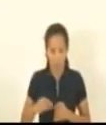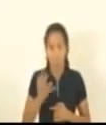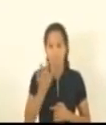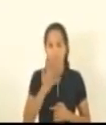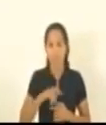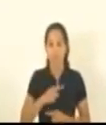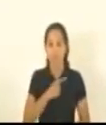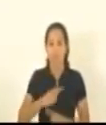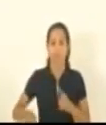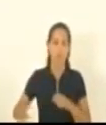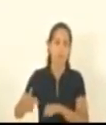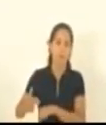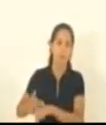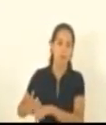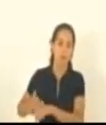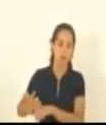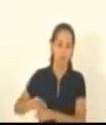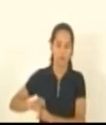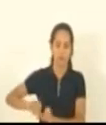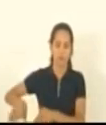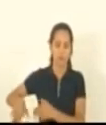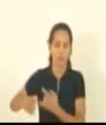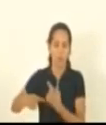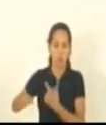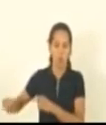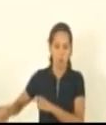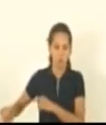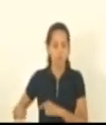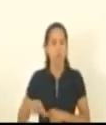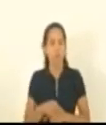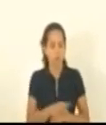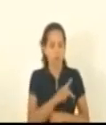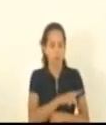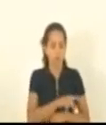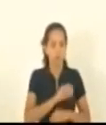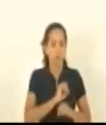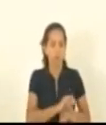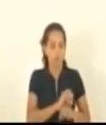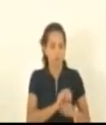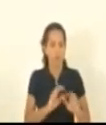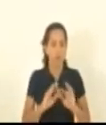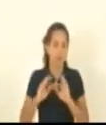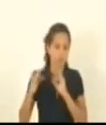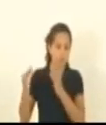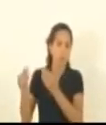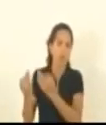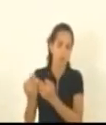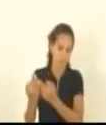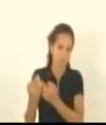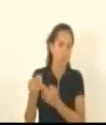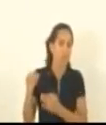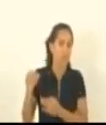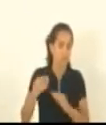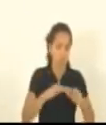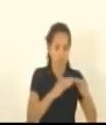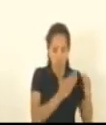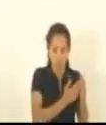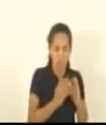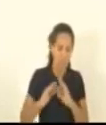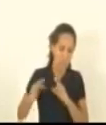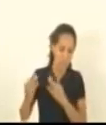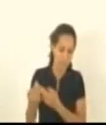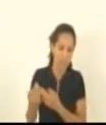onde o professor tem que, sobretudo, se ater ao que as famílias prezam para os seus filhos. Então, sou totalmente